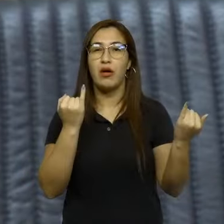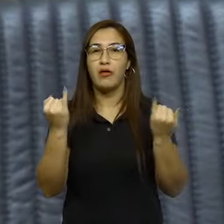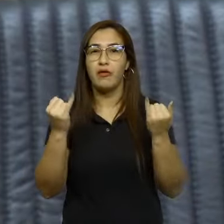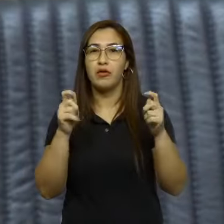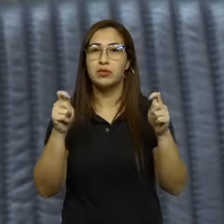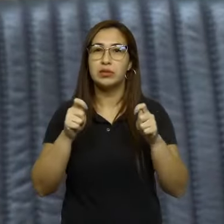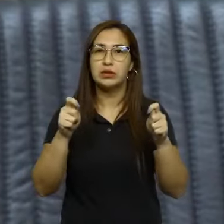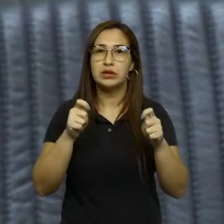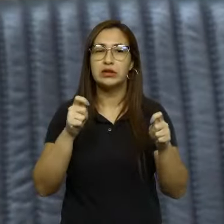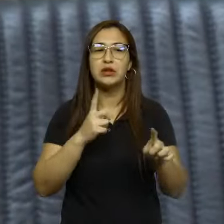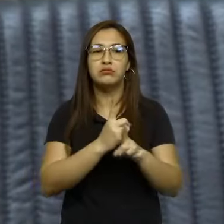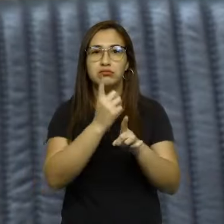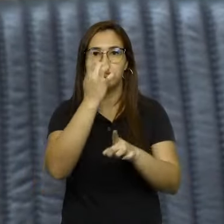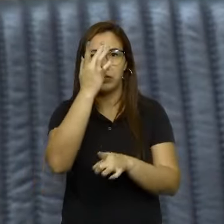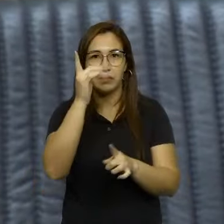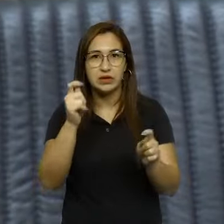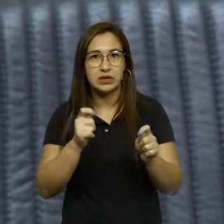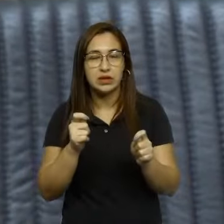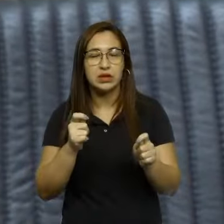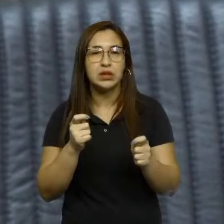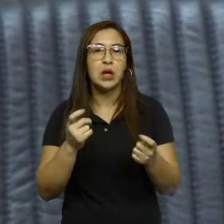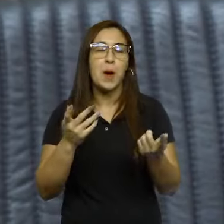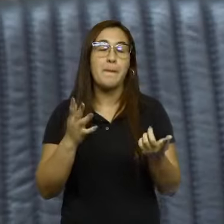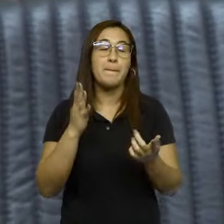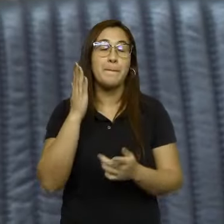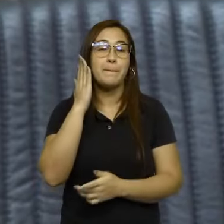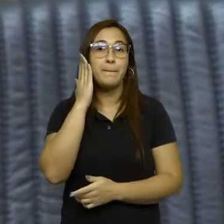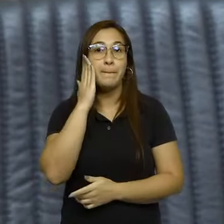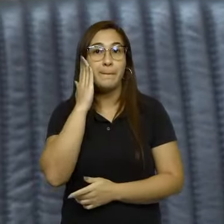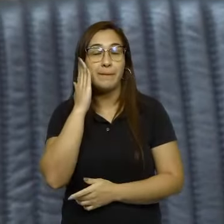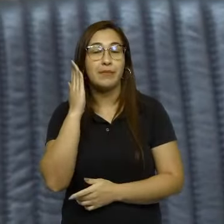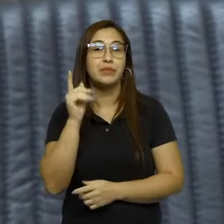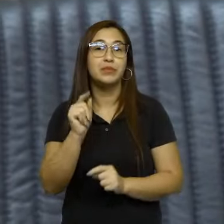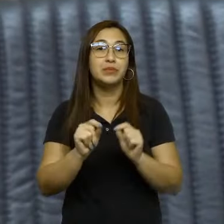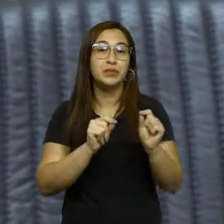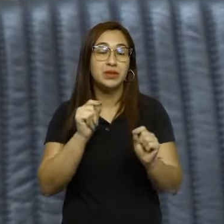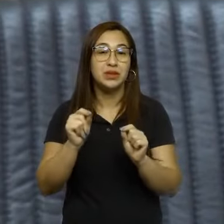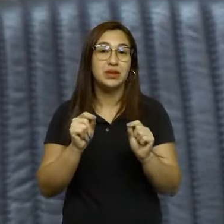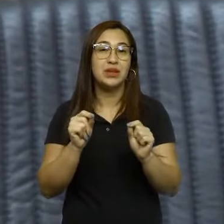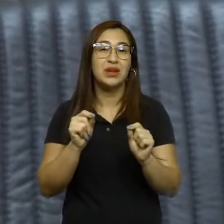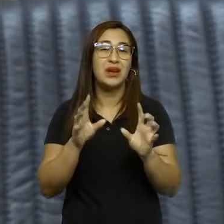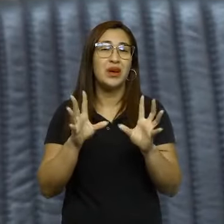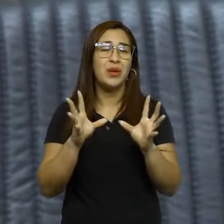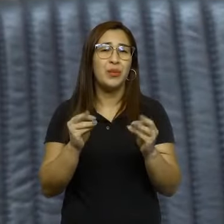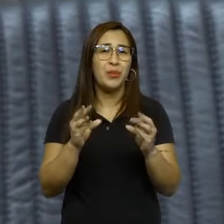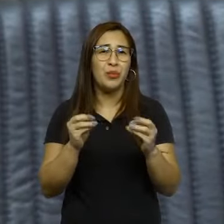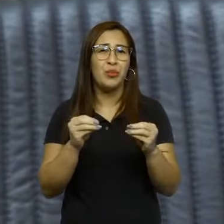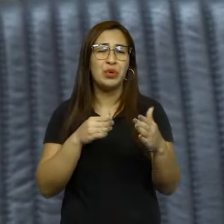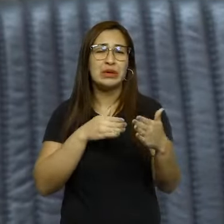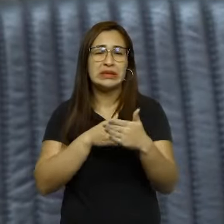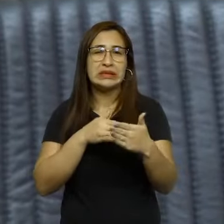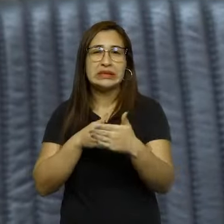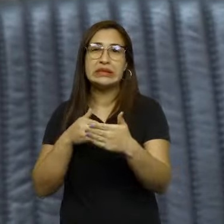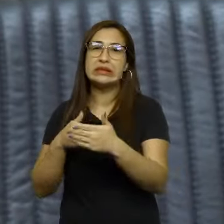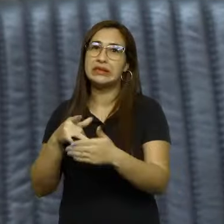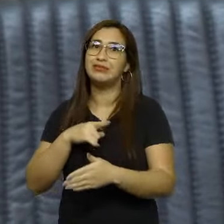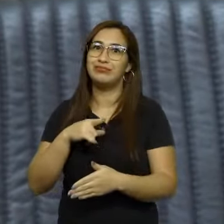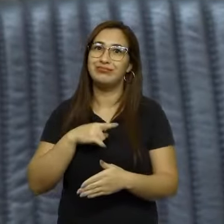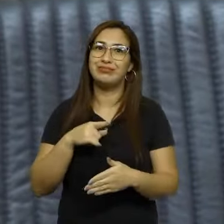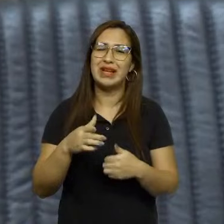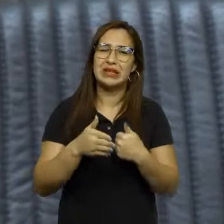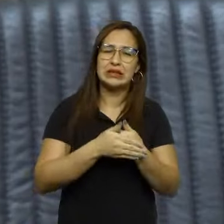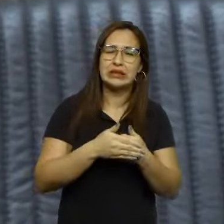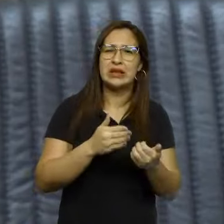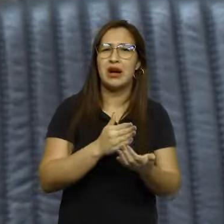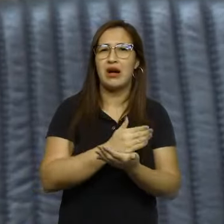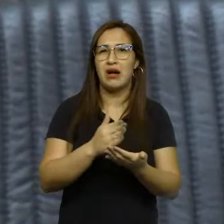sejam disponibilizadas, mas sabemos também que isso está sendo muito cerceado, limitado, em regra, e, por isso, a